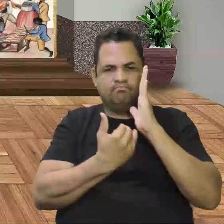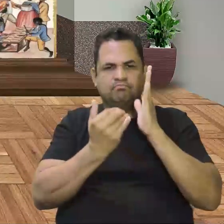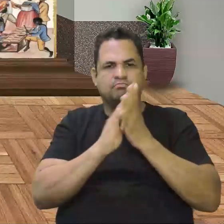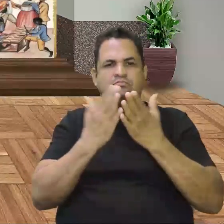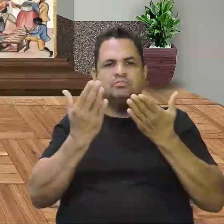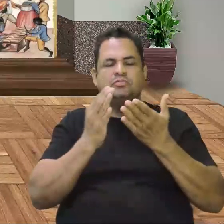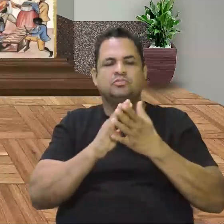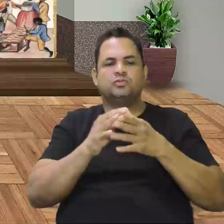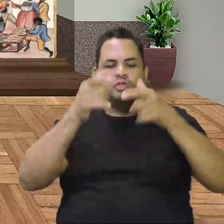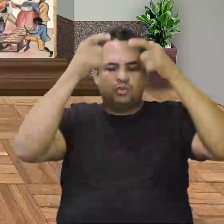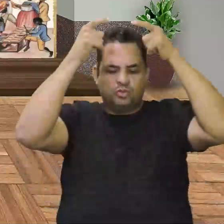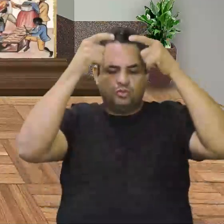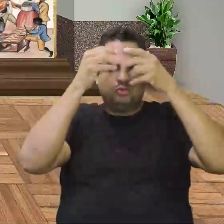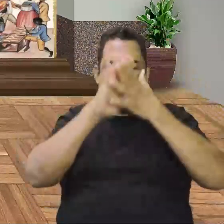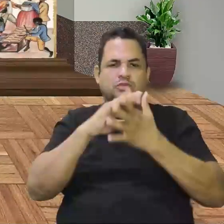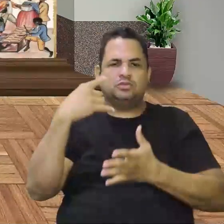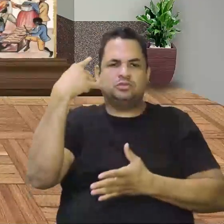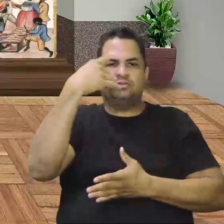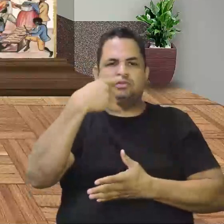nesse processo de colonização.